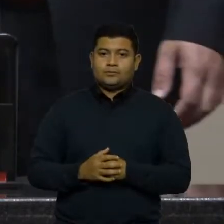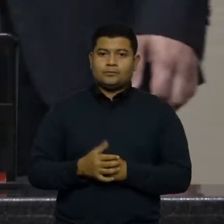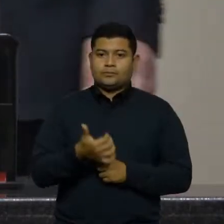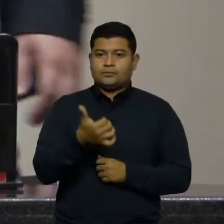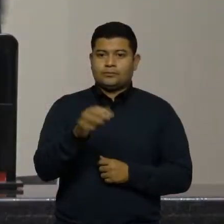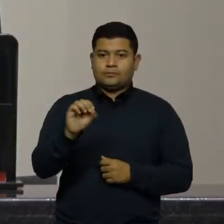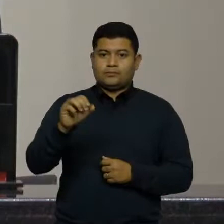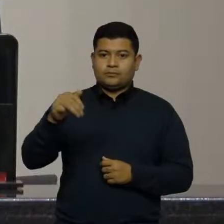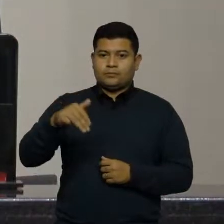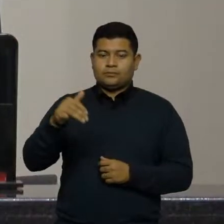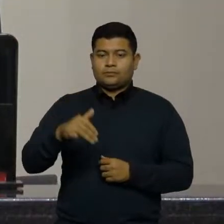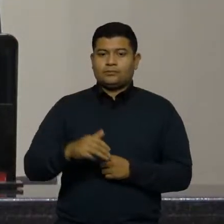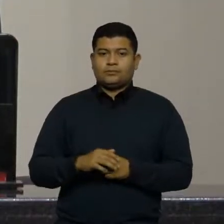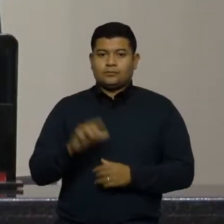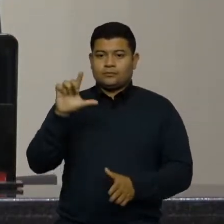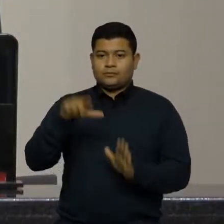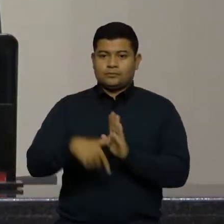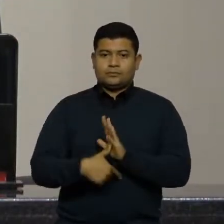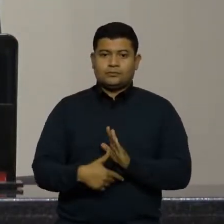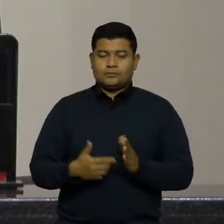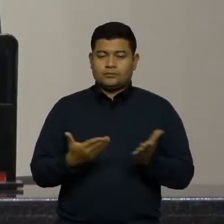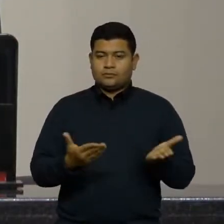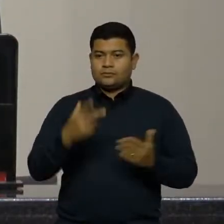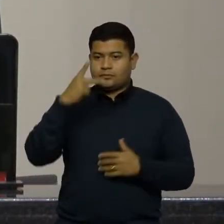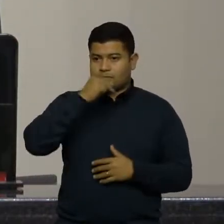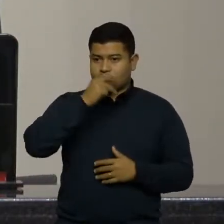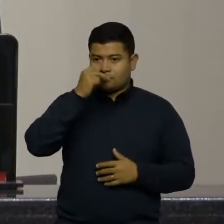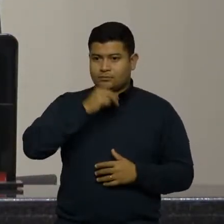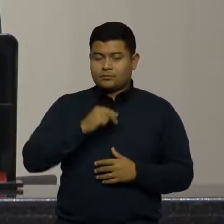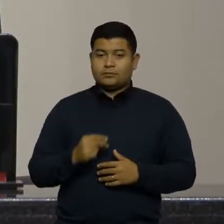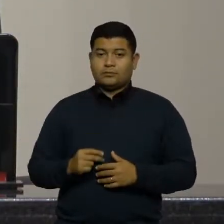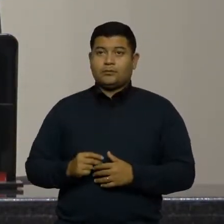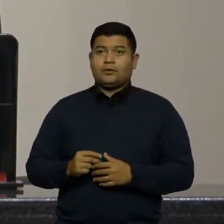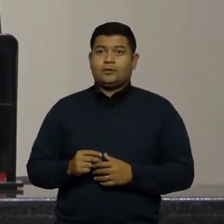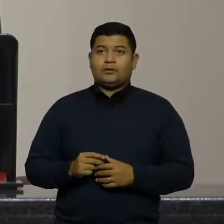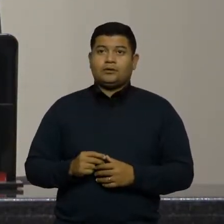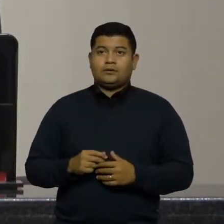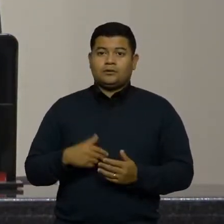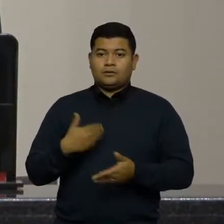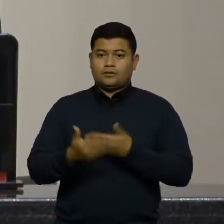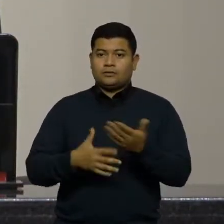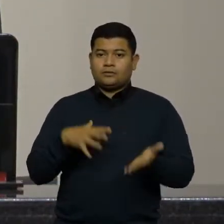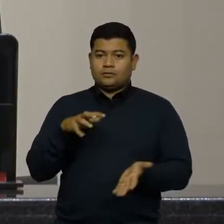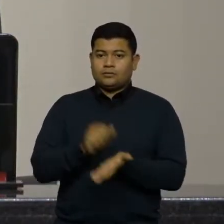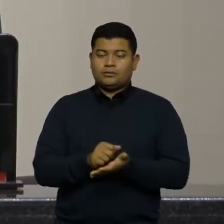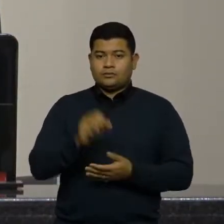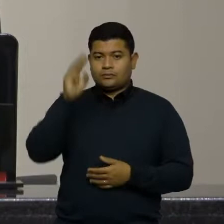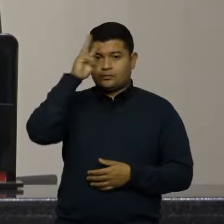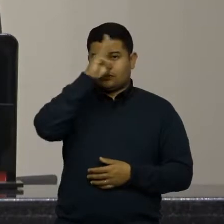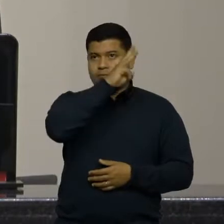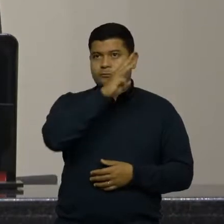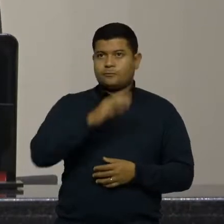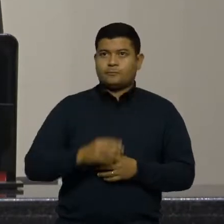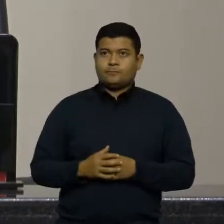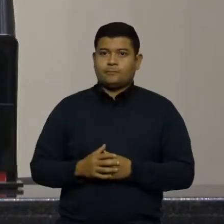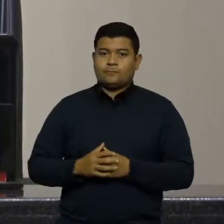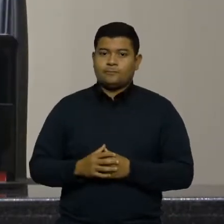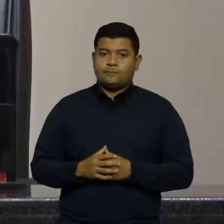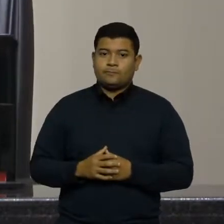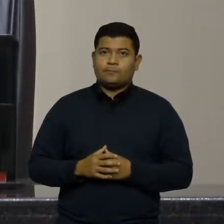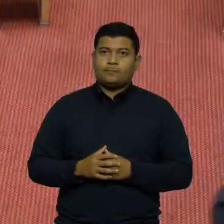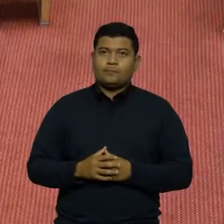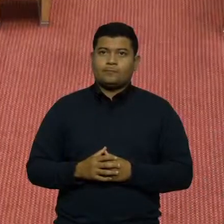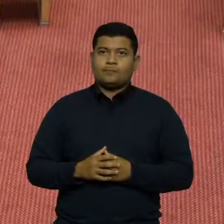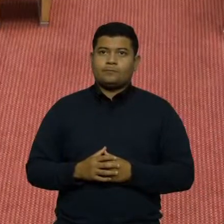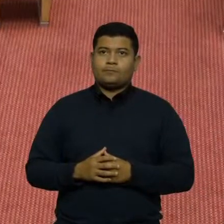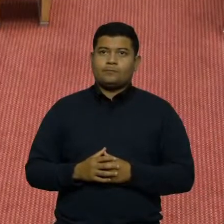minutos, logo após deputado Kennedy, depois deputado Volney Weber. Pediram